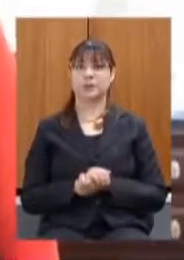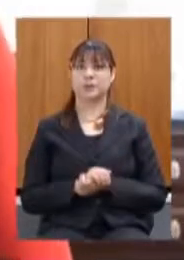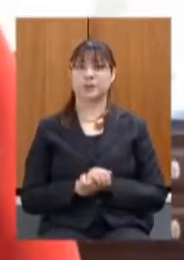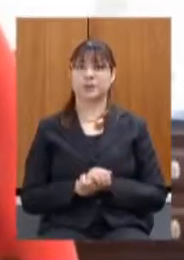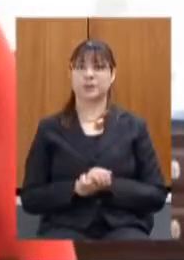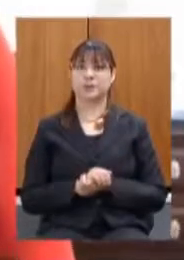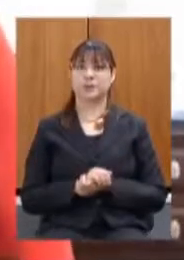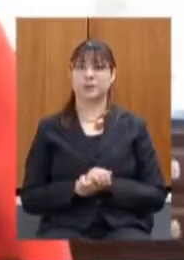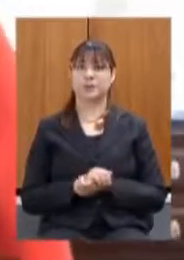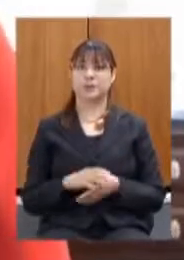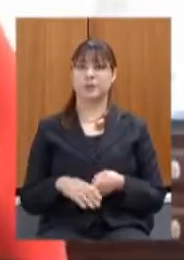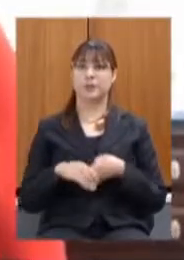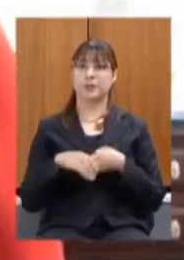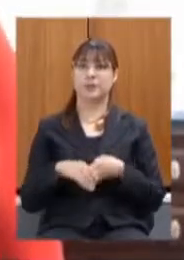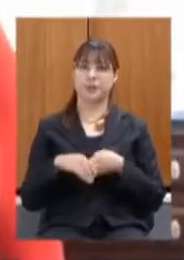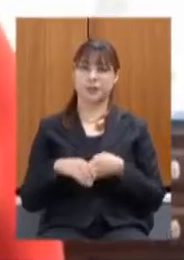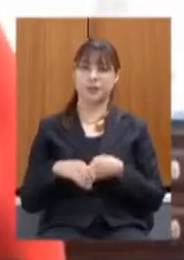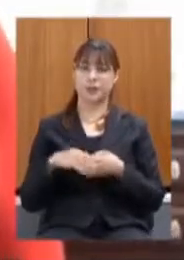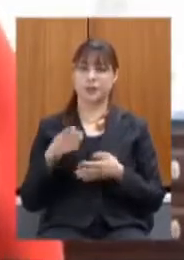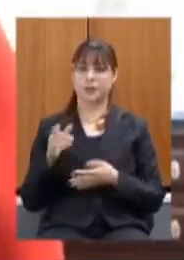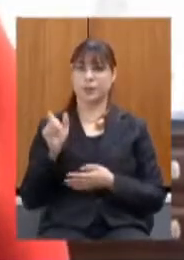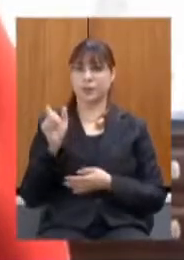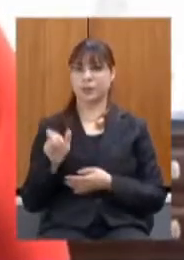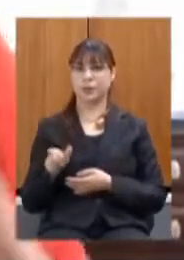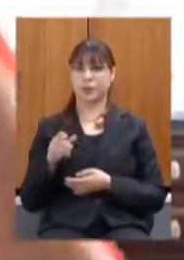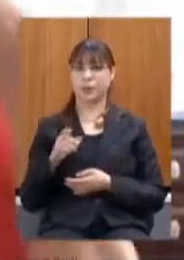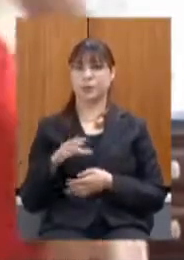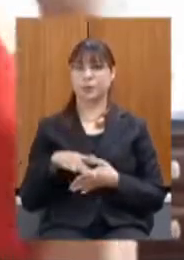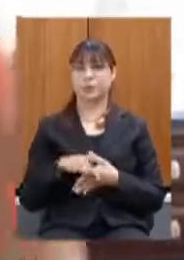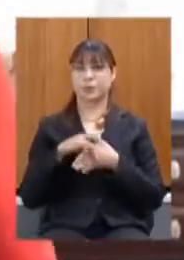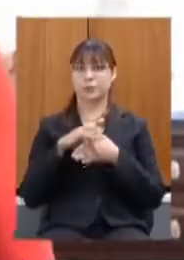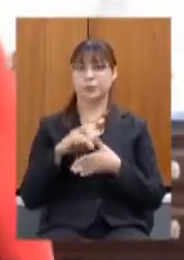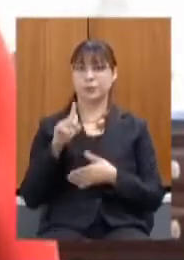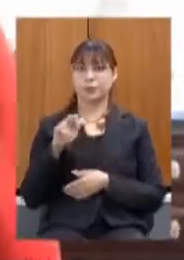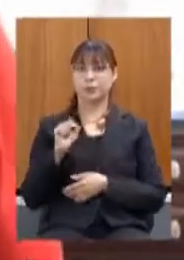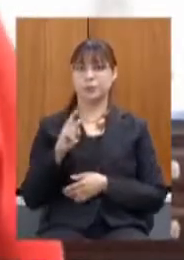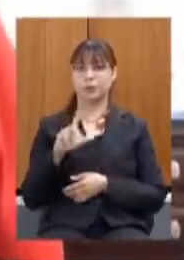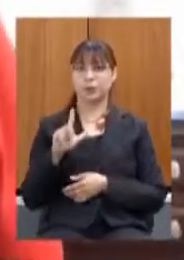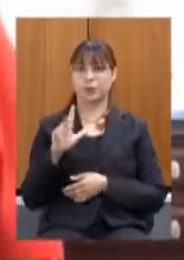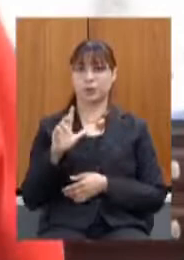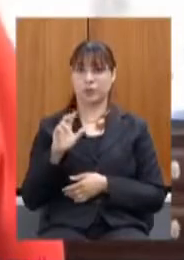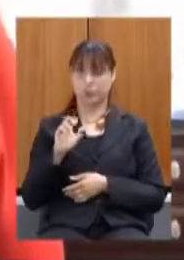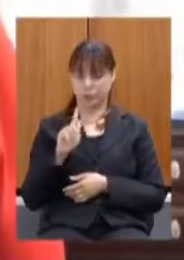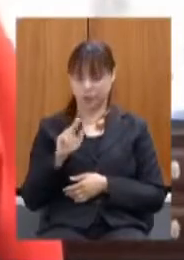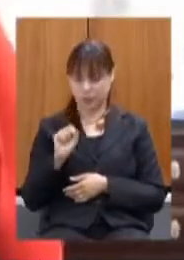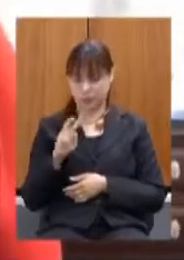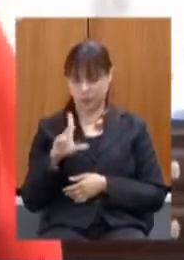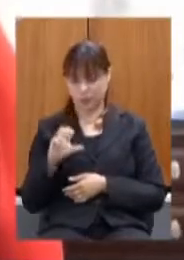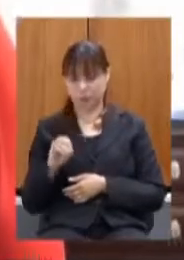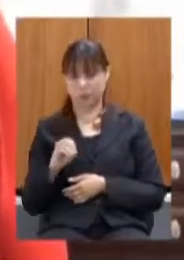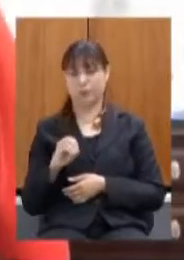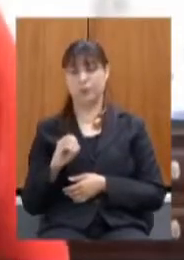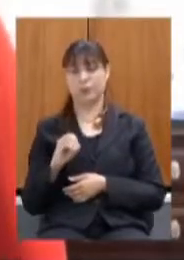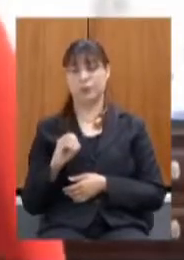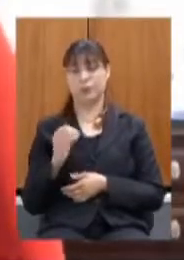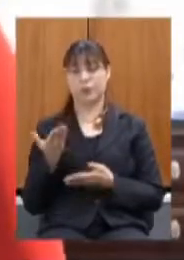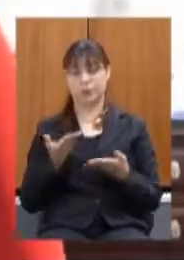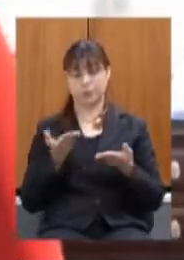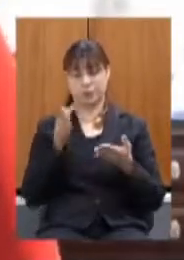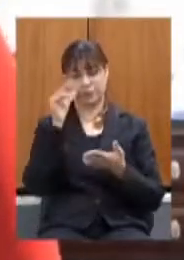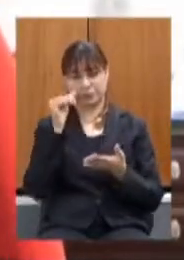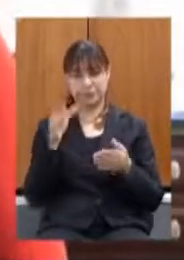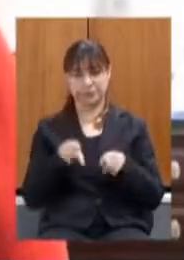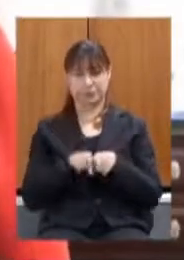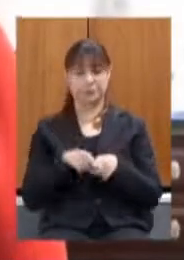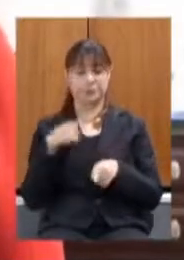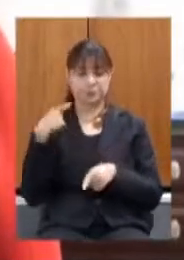o cumprimento em nome do nosso líder Gustavo Baladares acompanhando conosco a reunião também quero